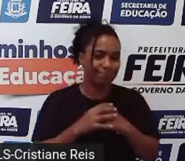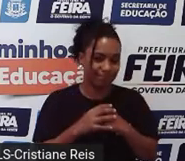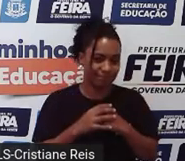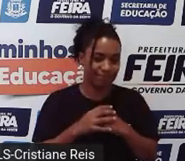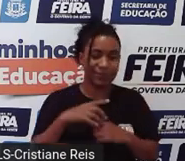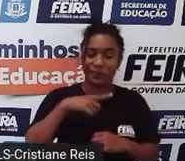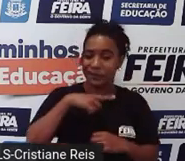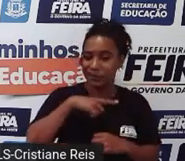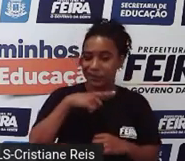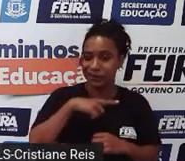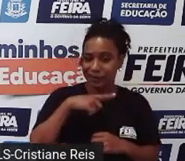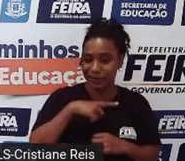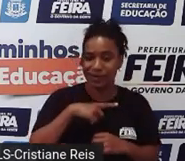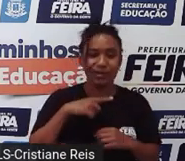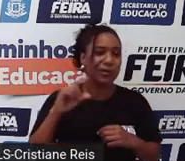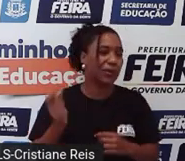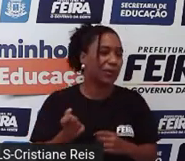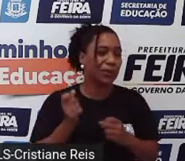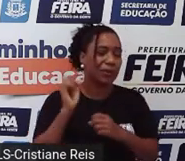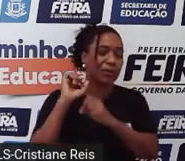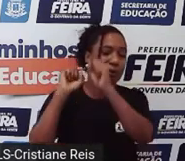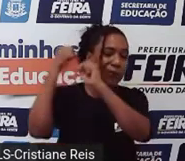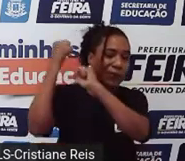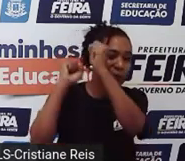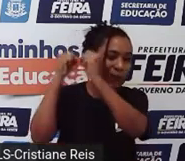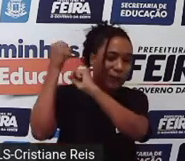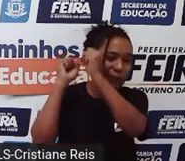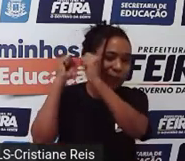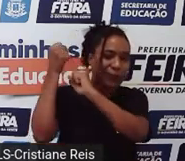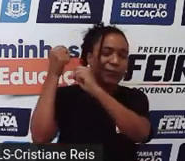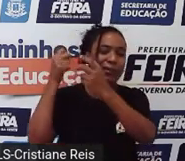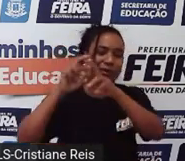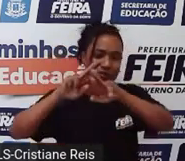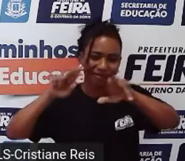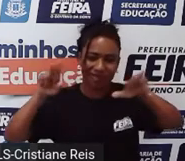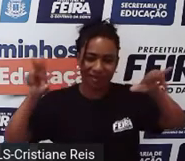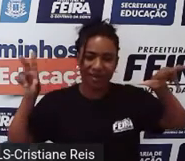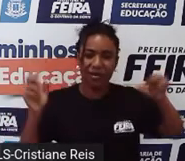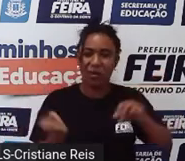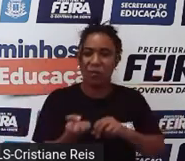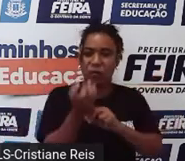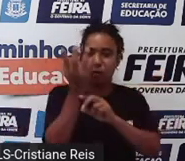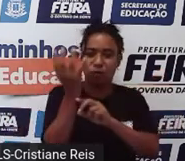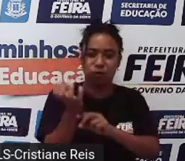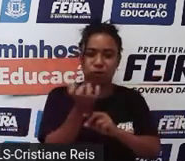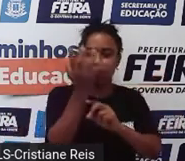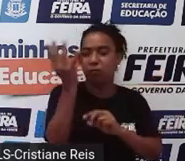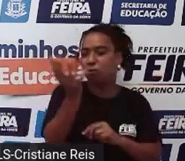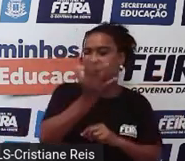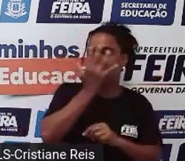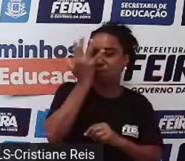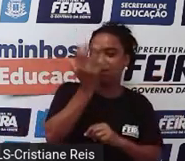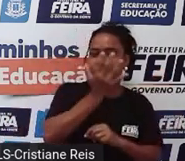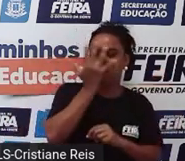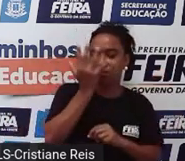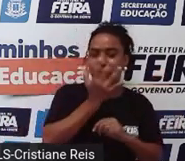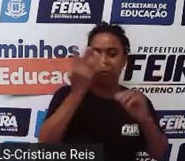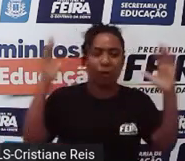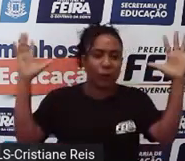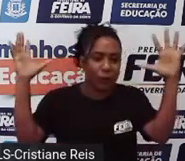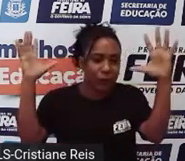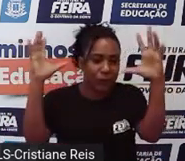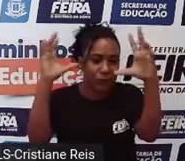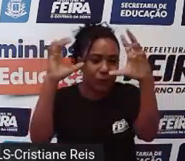tóxicas na atmosfera. E nos Estados Unidos, Los Angeles é uma das cidades que mais